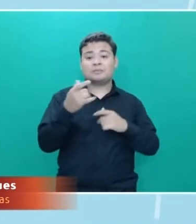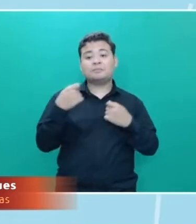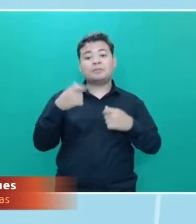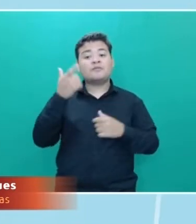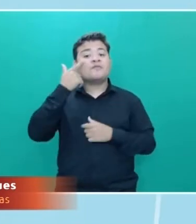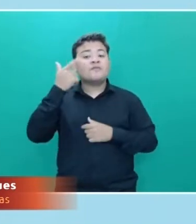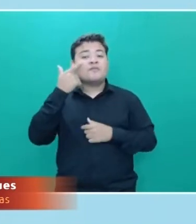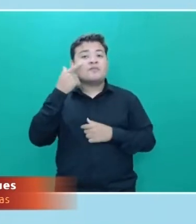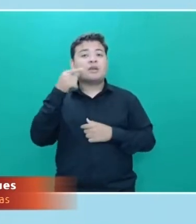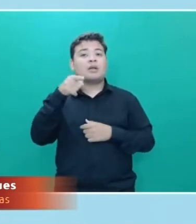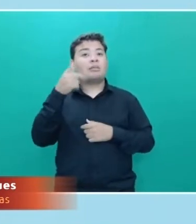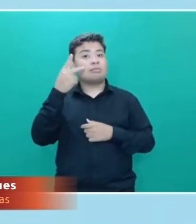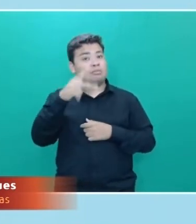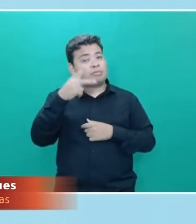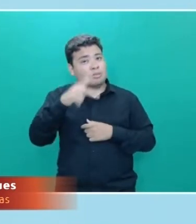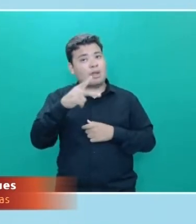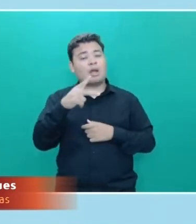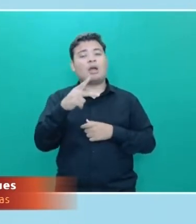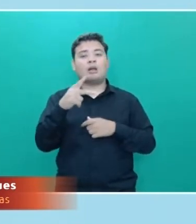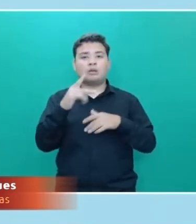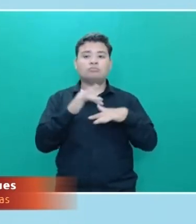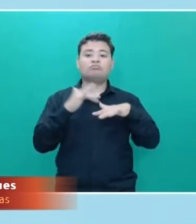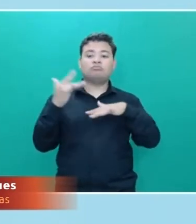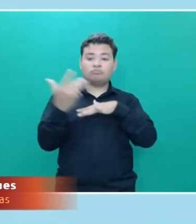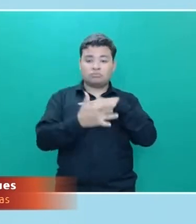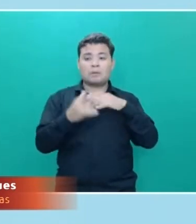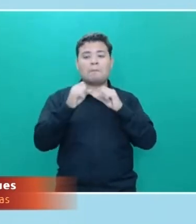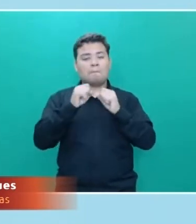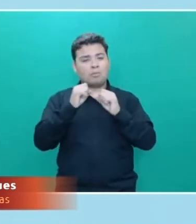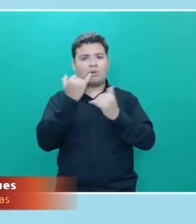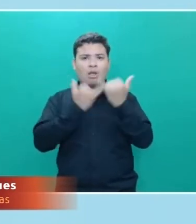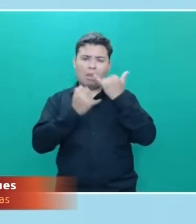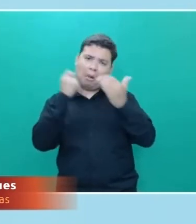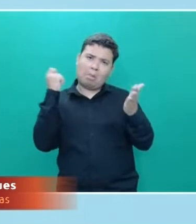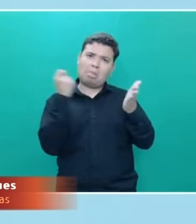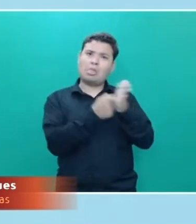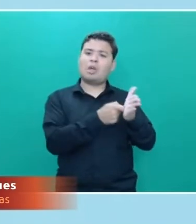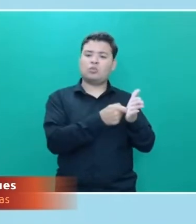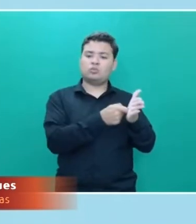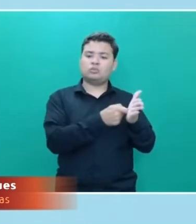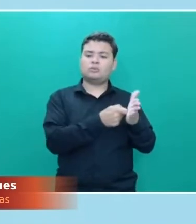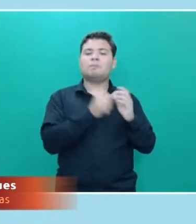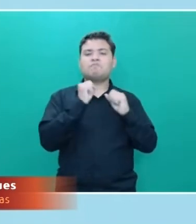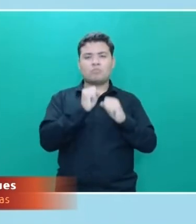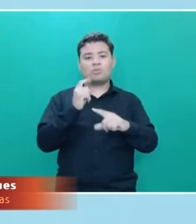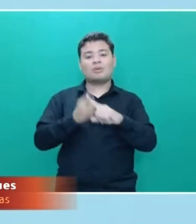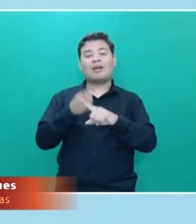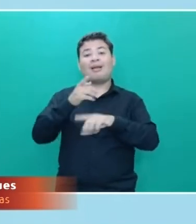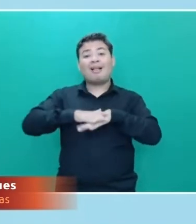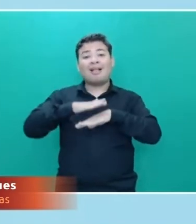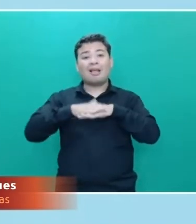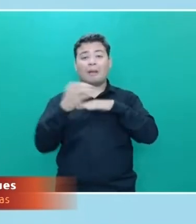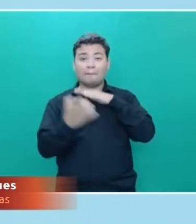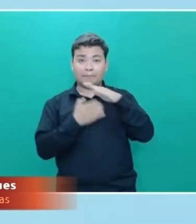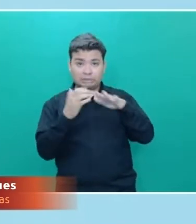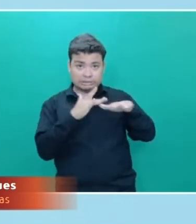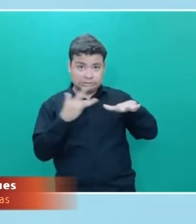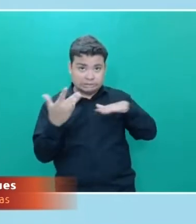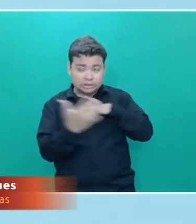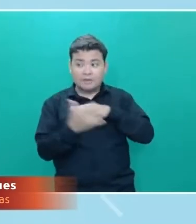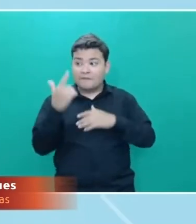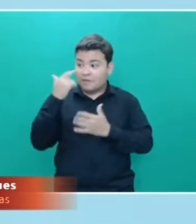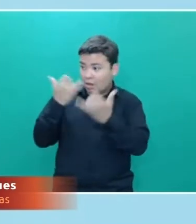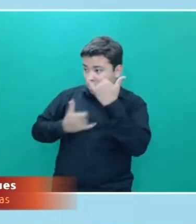mecanismos da própria rede social, denunciar a informação, para que a rede social, ela possa retirar ali aquela